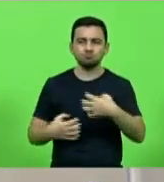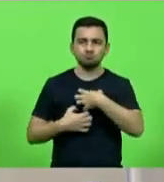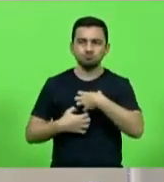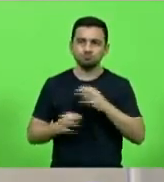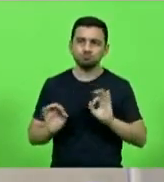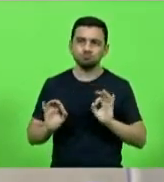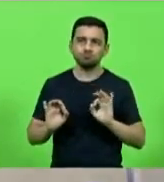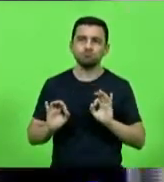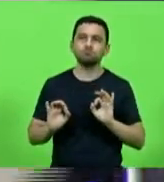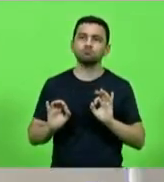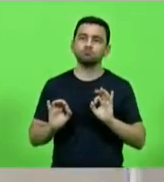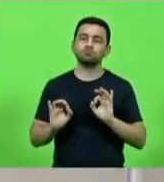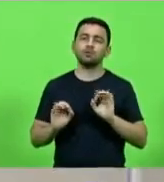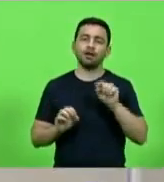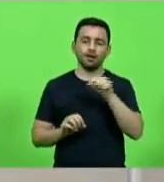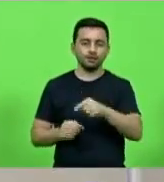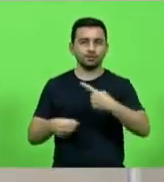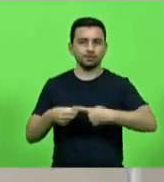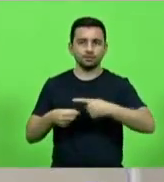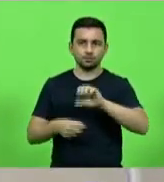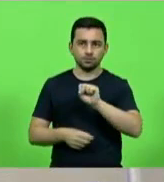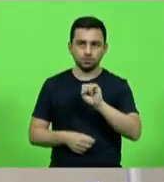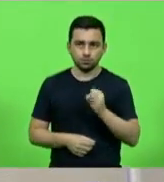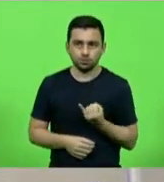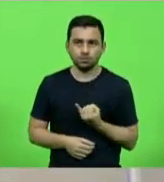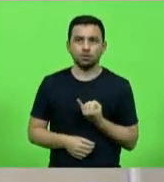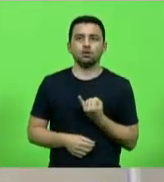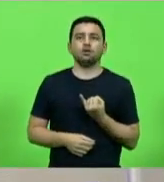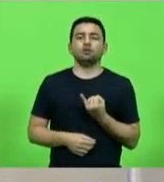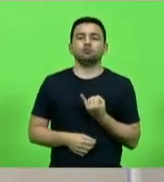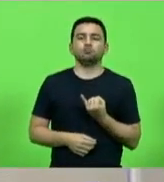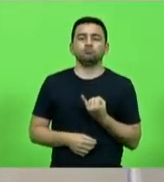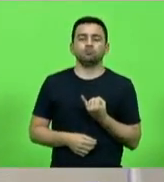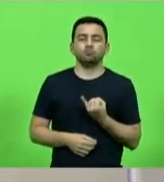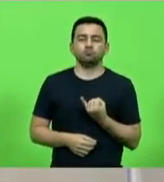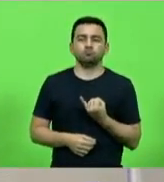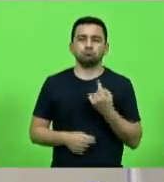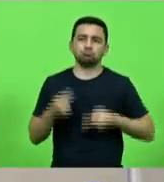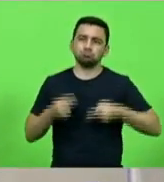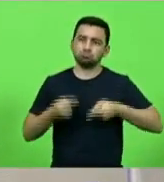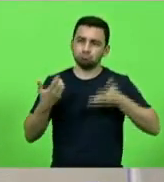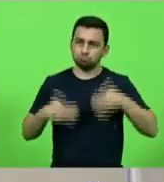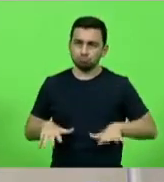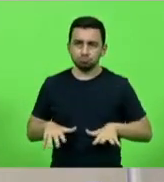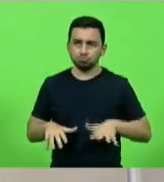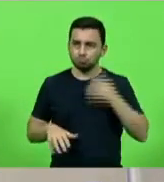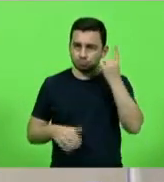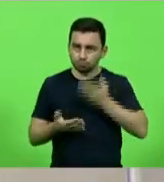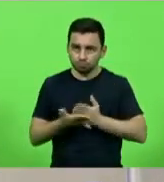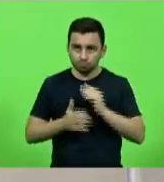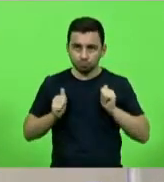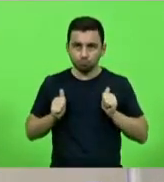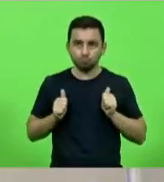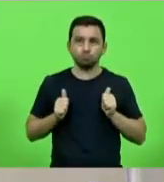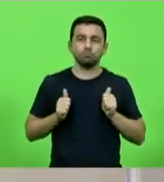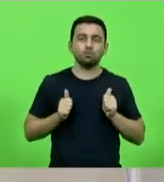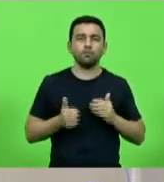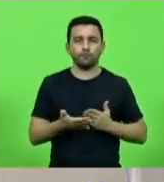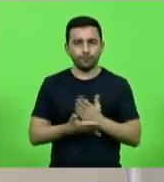residência no município de São José. Em discussão. Não havendo quem queira discutir, em votação. Deputados que aprovam, permaneçam como se encontra.